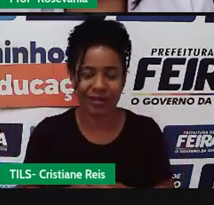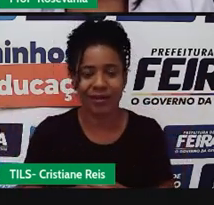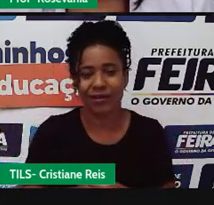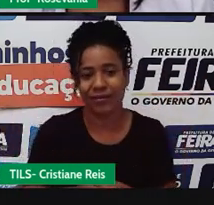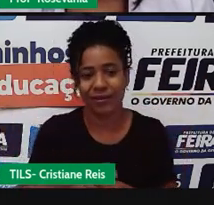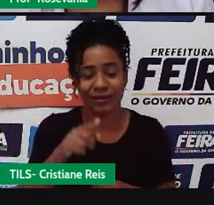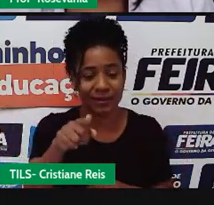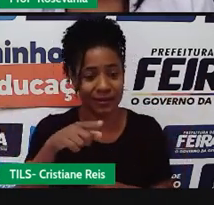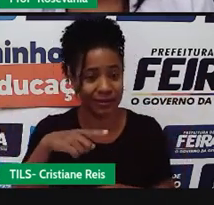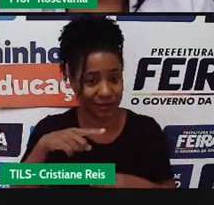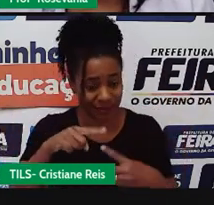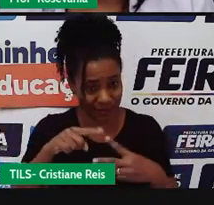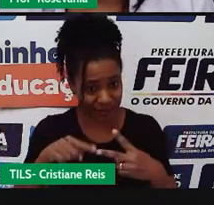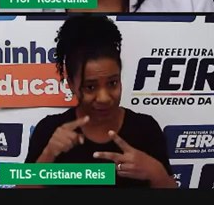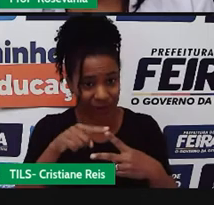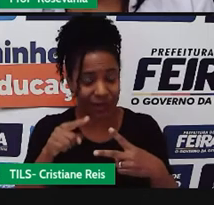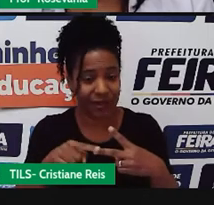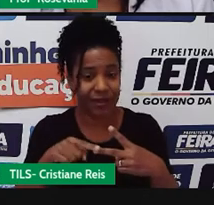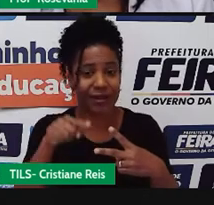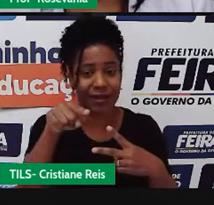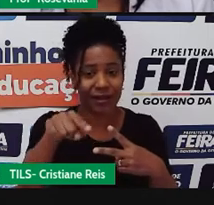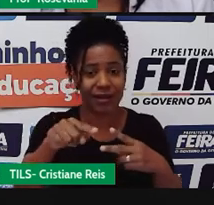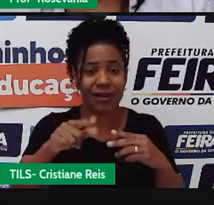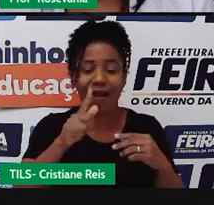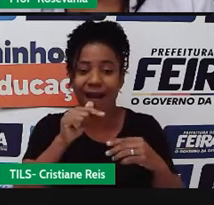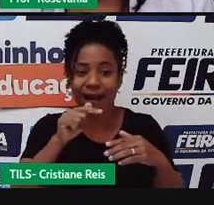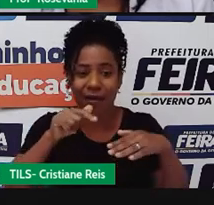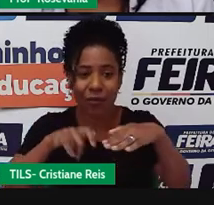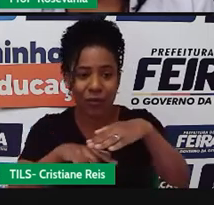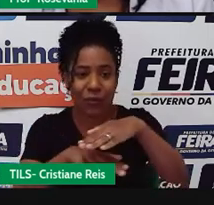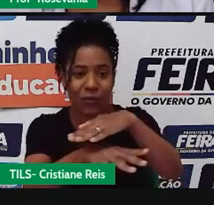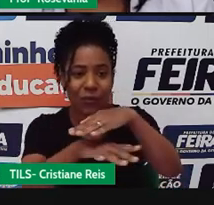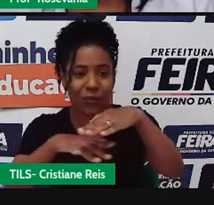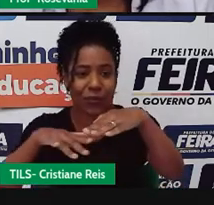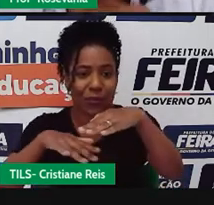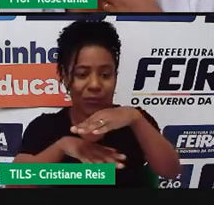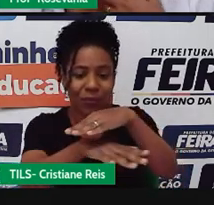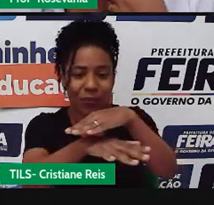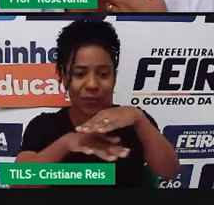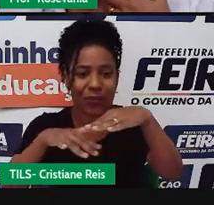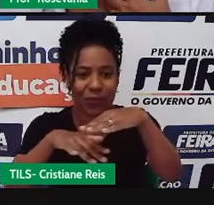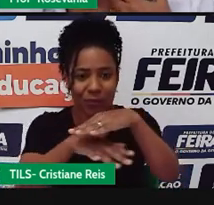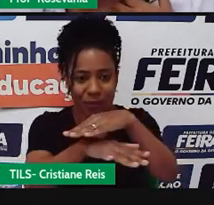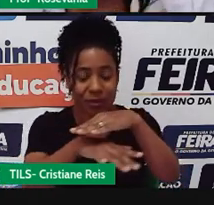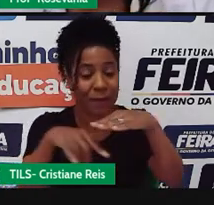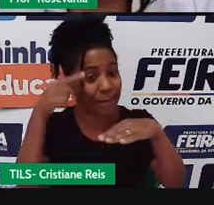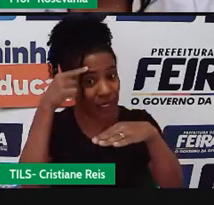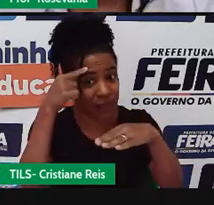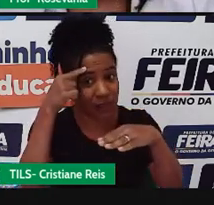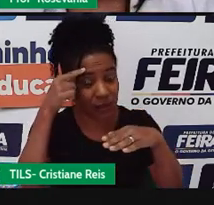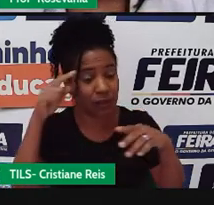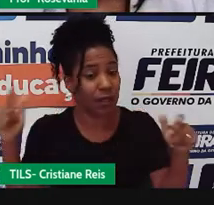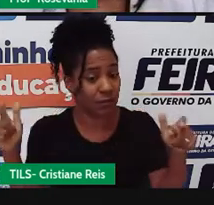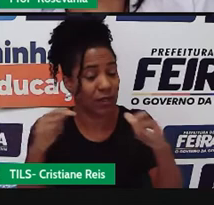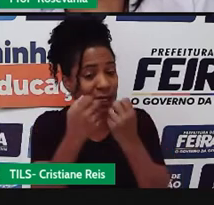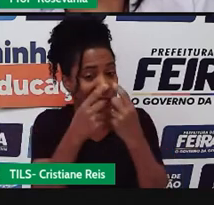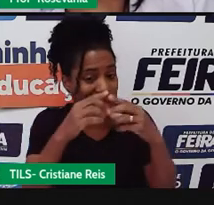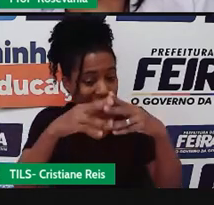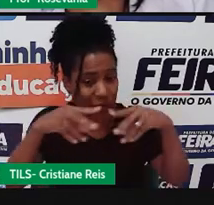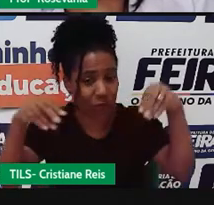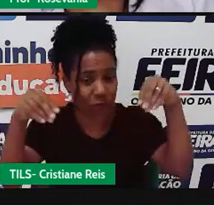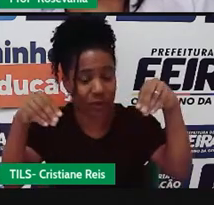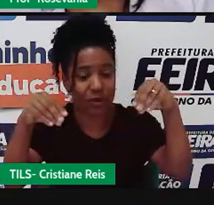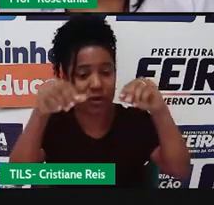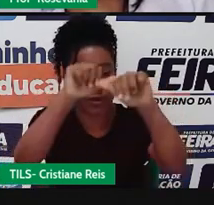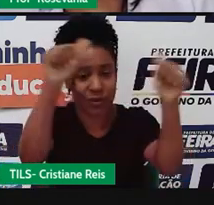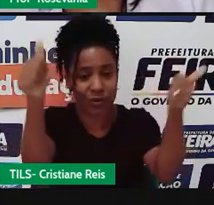superficial do halteres do chão é menor, ou seja, né, a gente olha ele, a gente acha que ele é menor, mas ele realmente é menor, né, que o